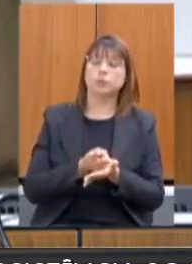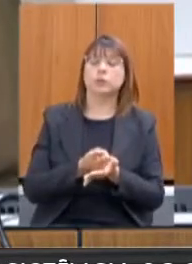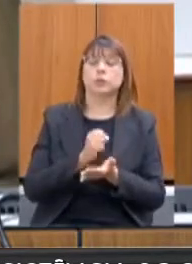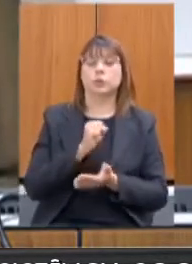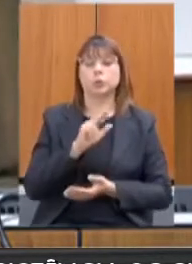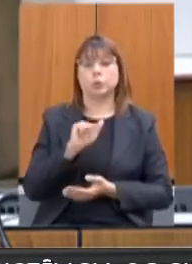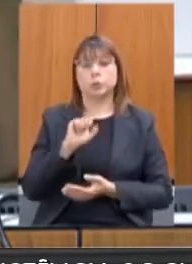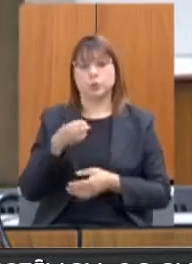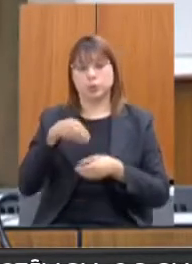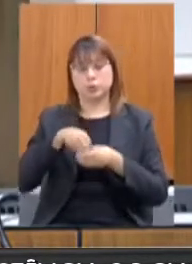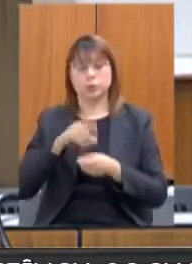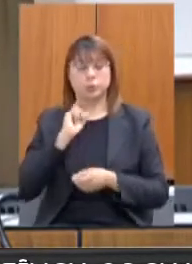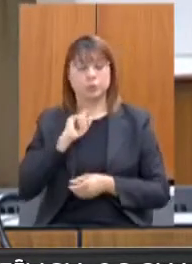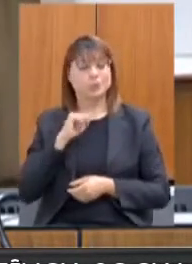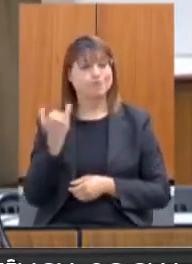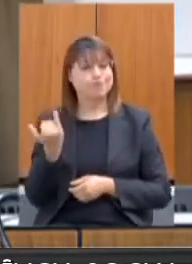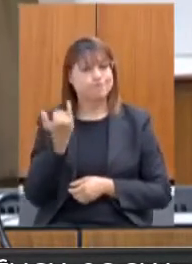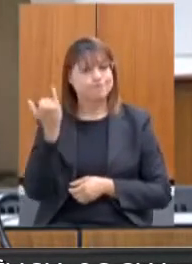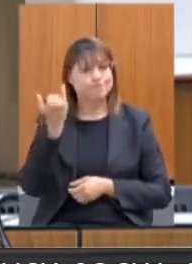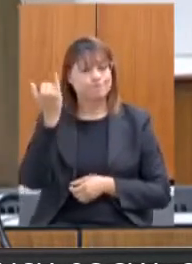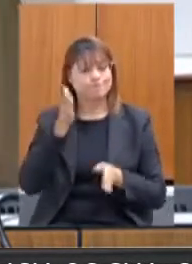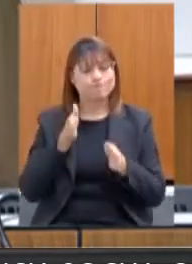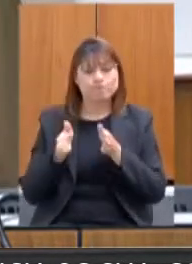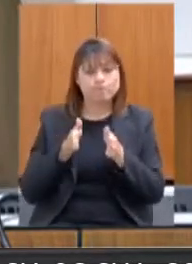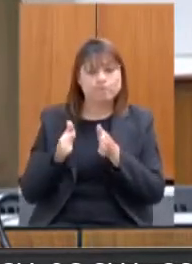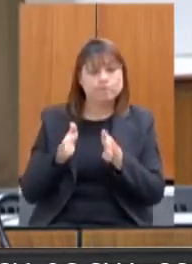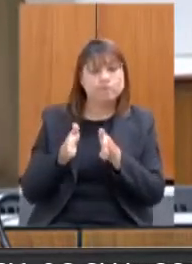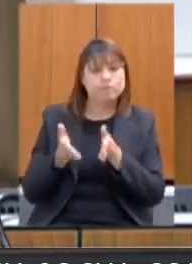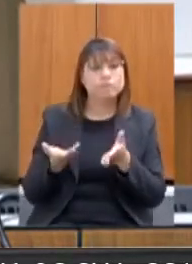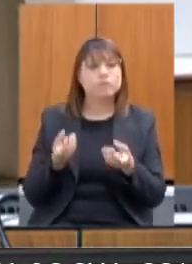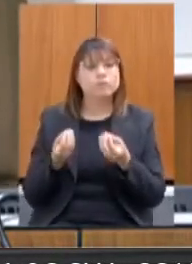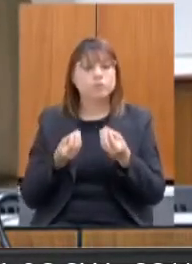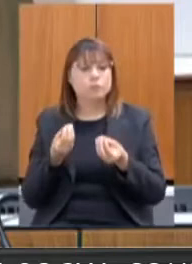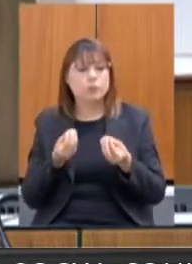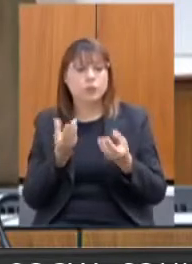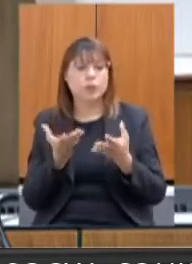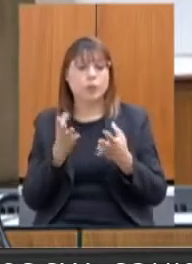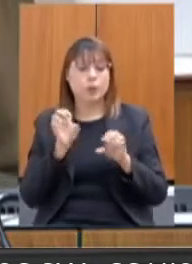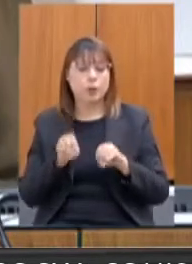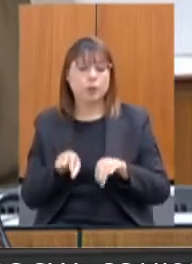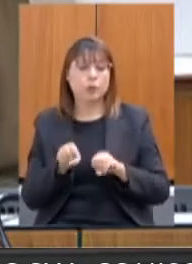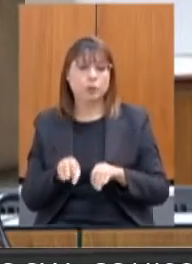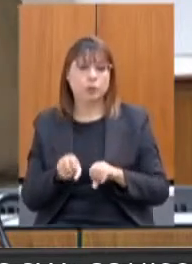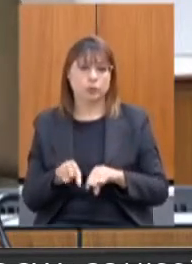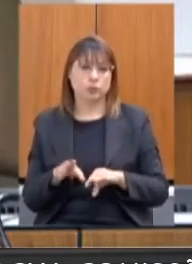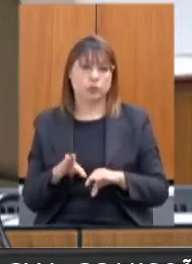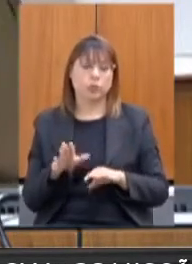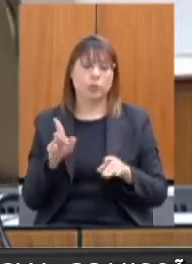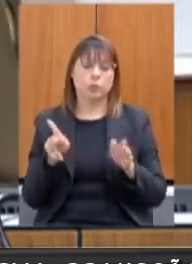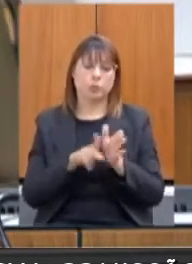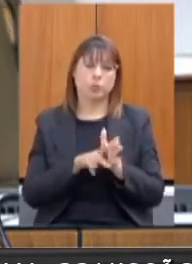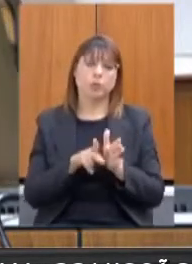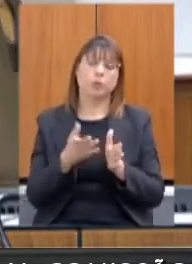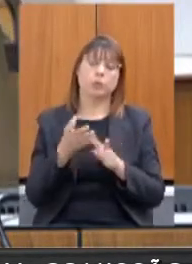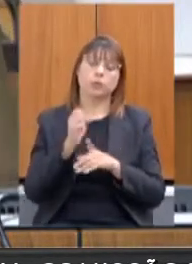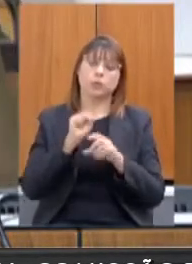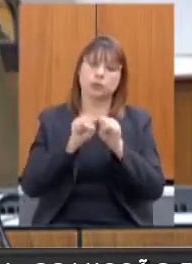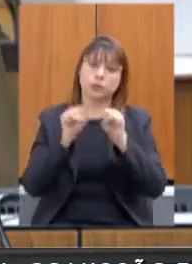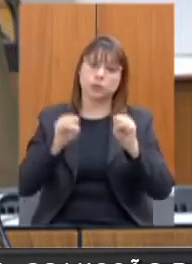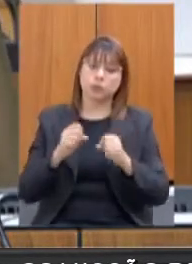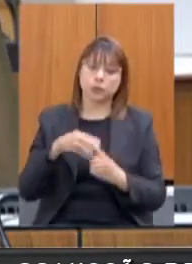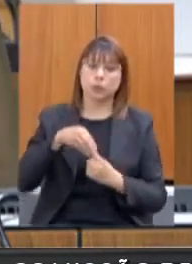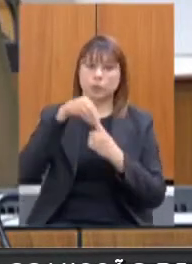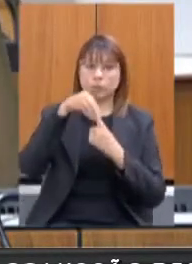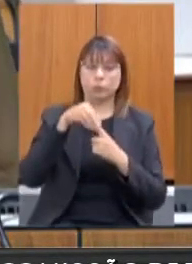é muito importante para direcionar toda a educação no Sistema Único de Assistência Social em Minas Gerais.